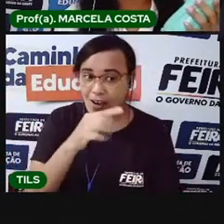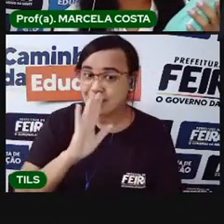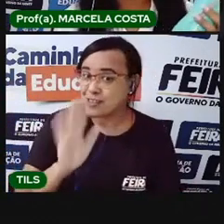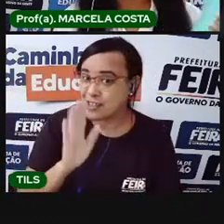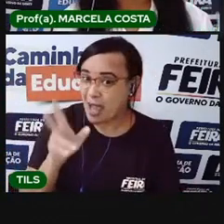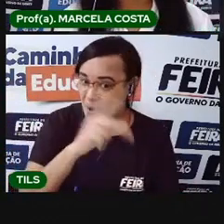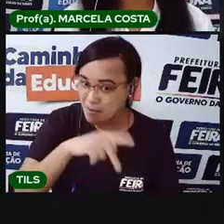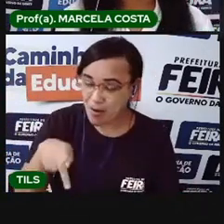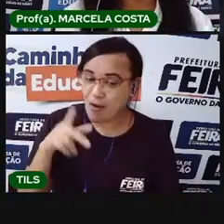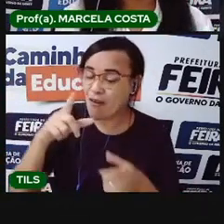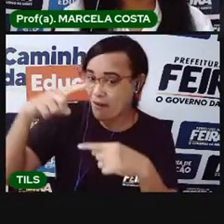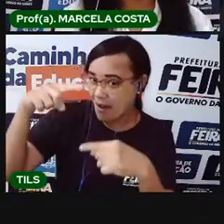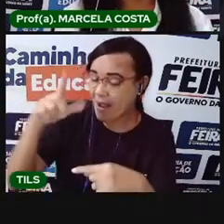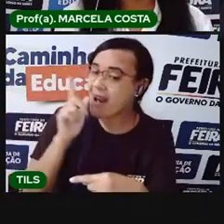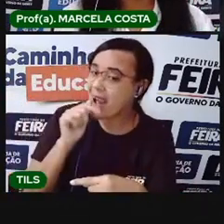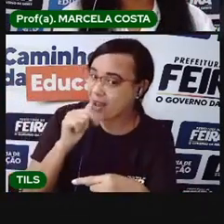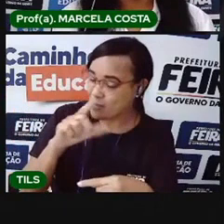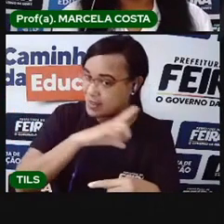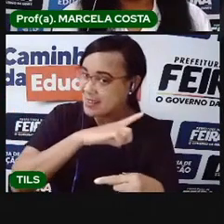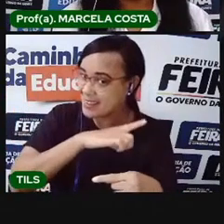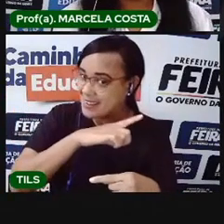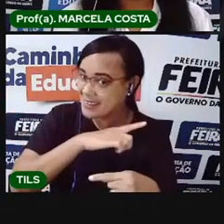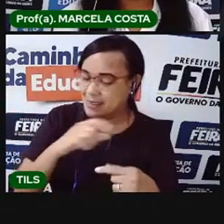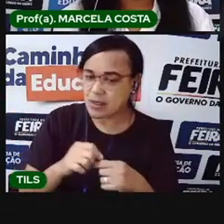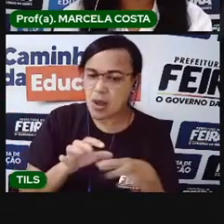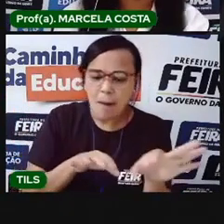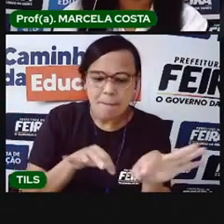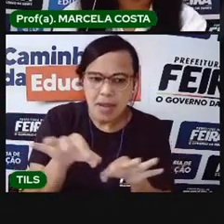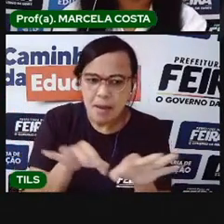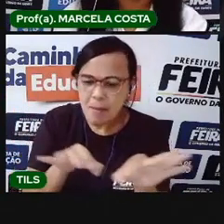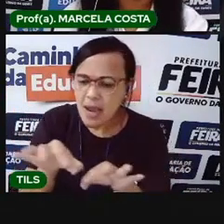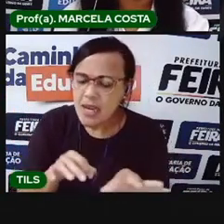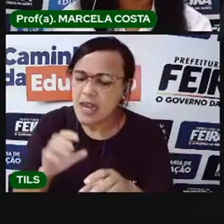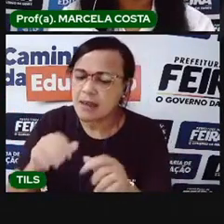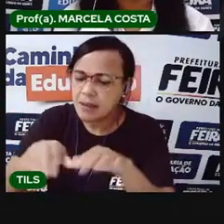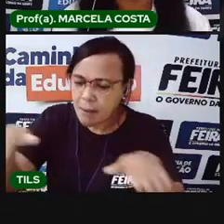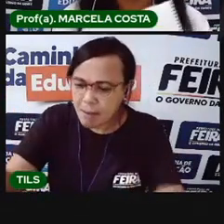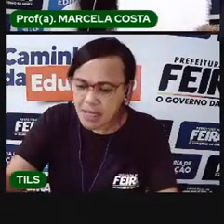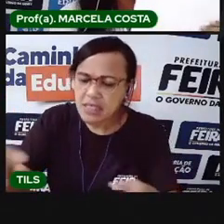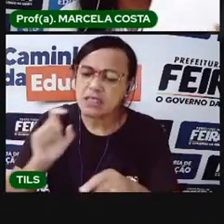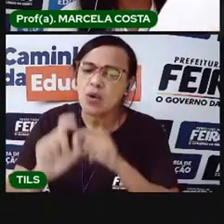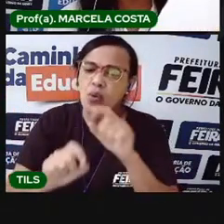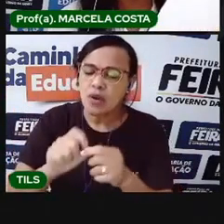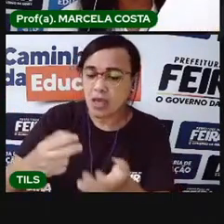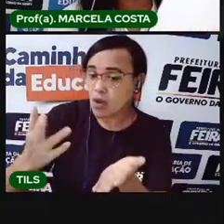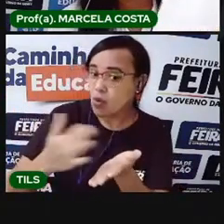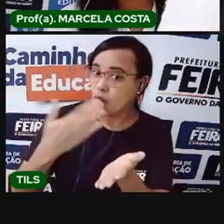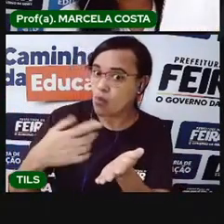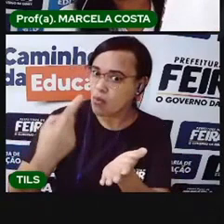aí, prepara sua amiga. Coloca aí o caderno,